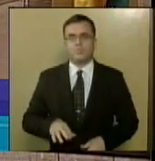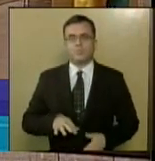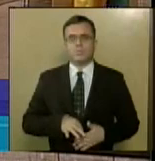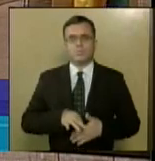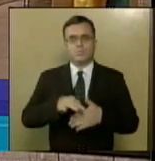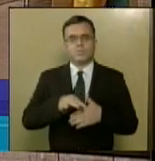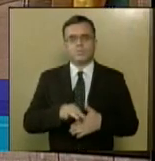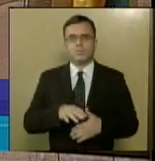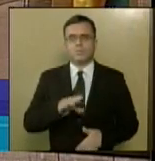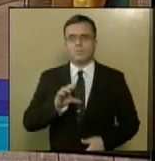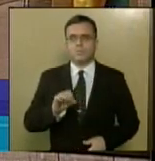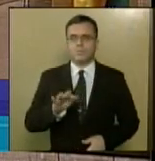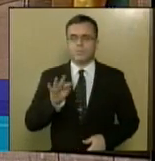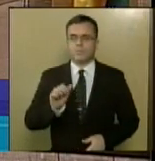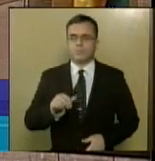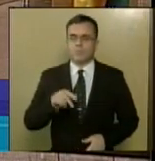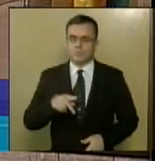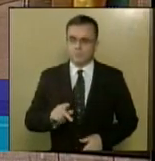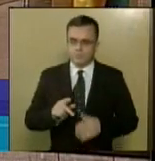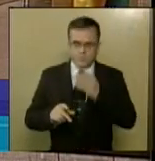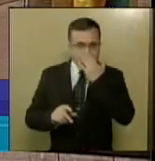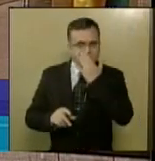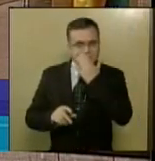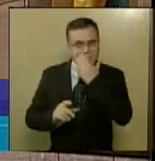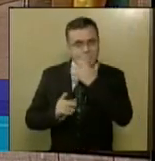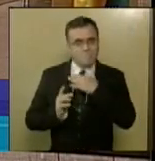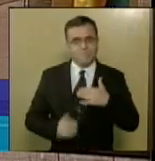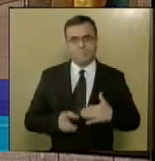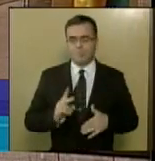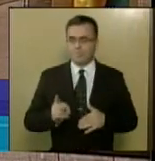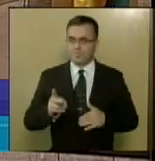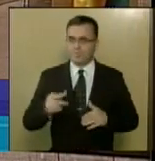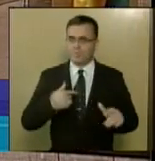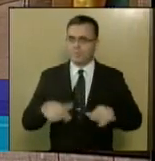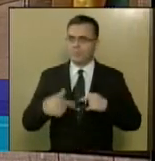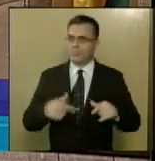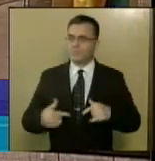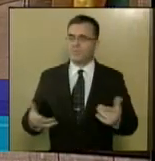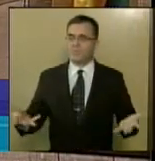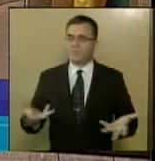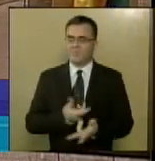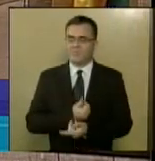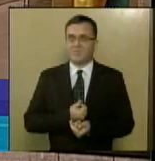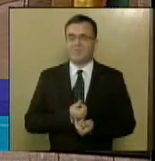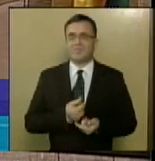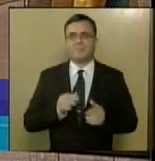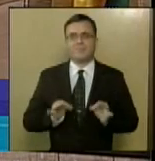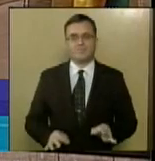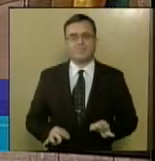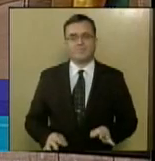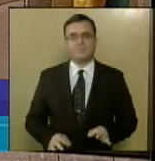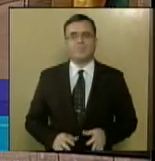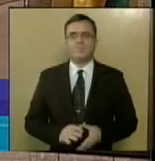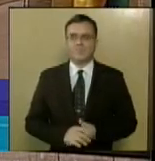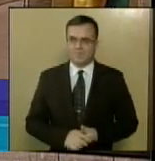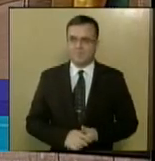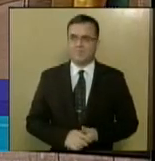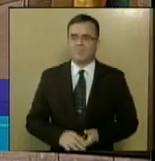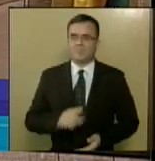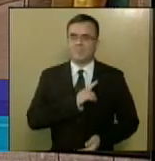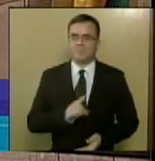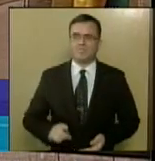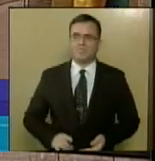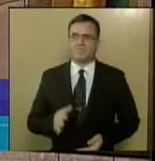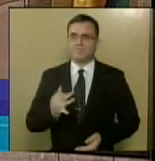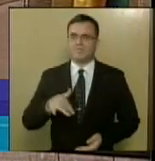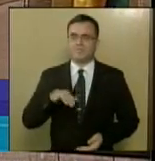e antes o mesmo atuava na Rádio Patrulha com grande empenho e eficiência, com respeito a todos. O deputado Francisco